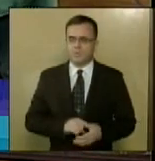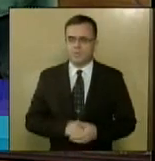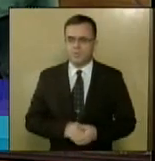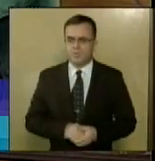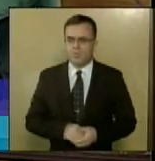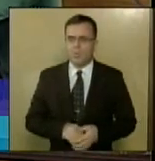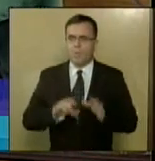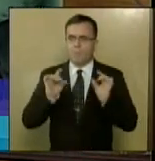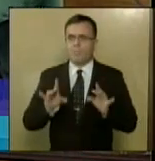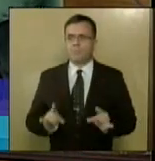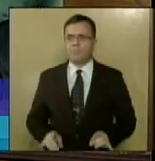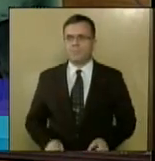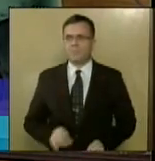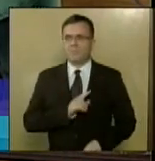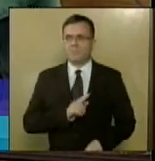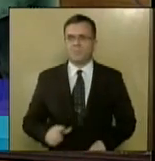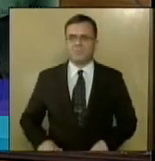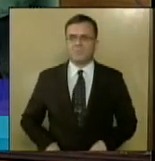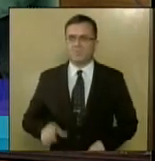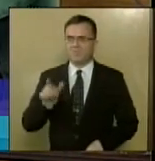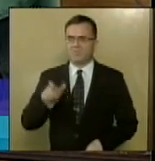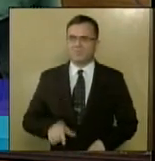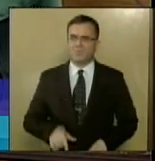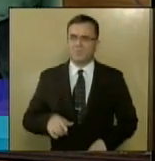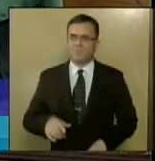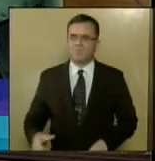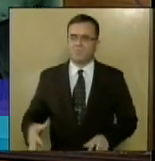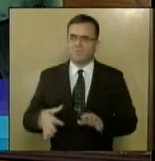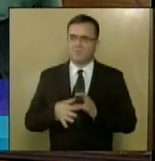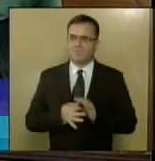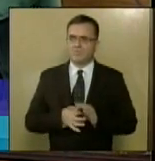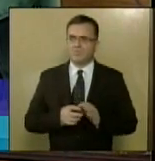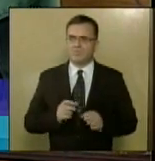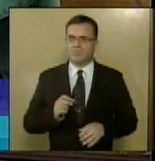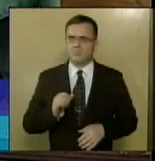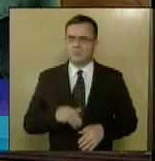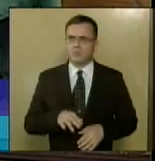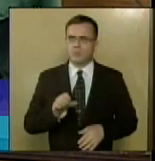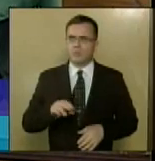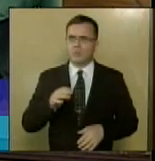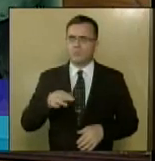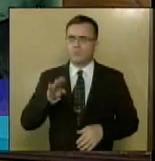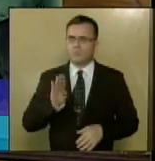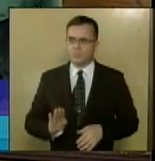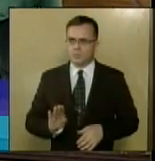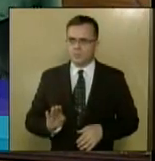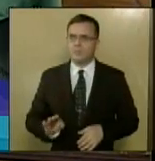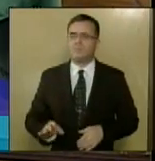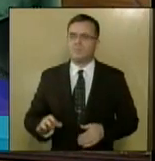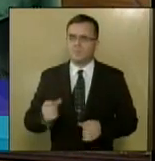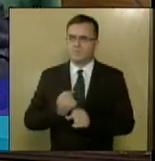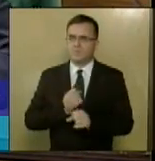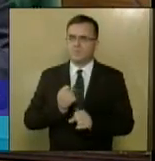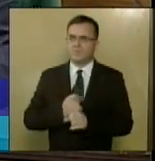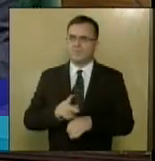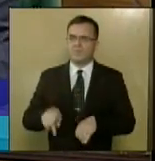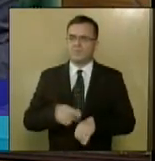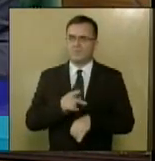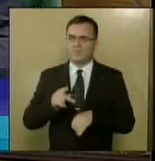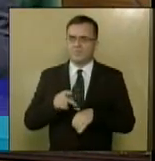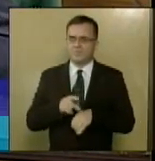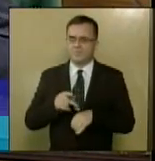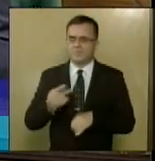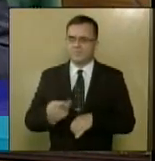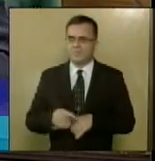Excelentíssimo senhor governador do Estado, em parceria com a EMURB, para a reforma das praças públicas localizadas no bairro Farolândia.